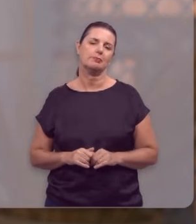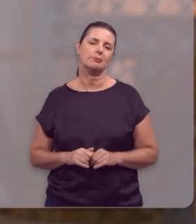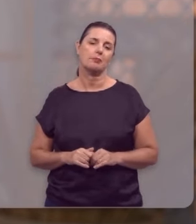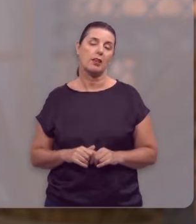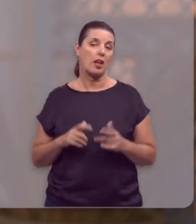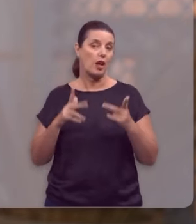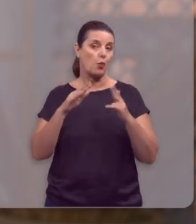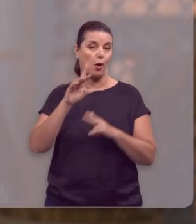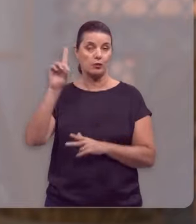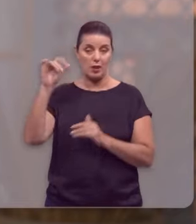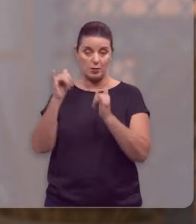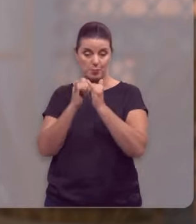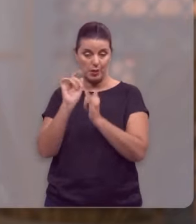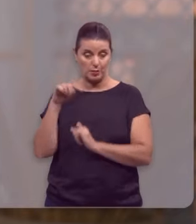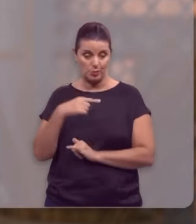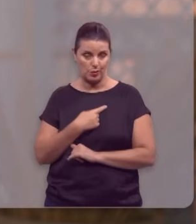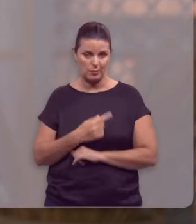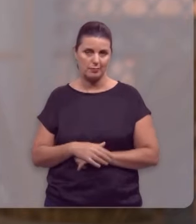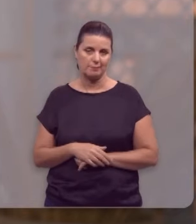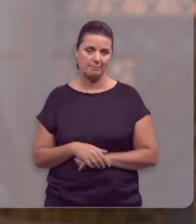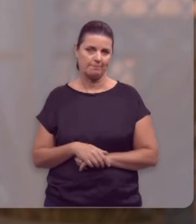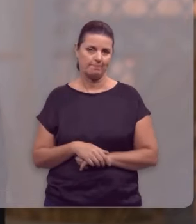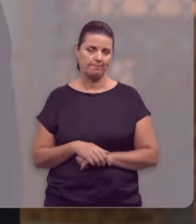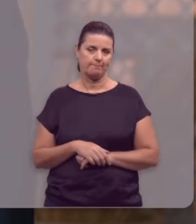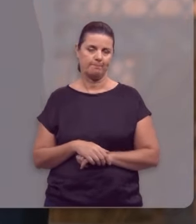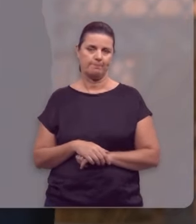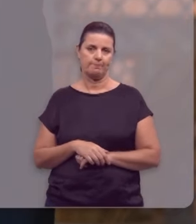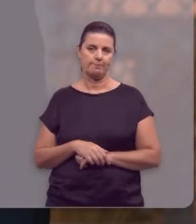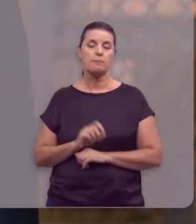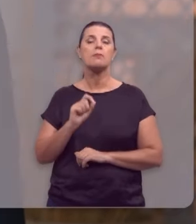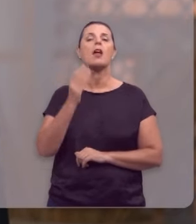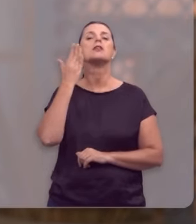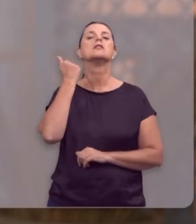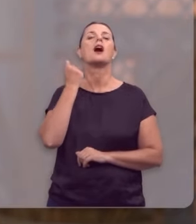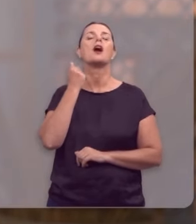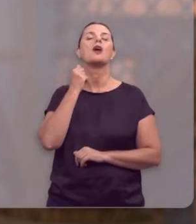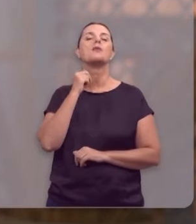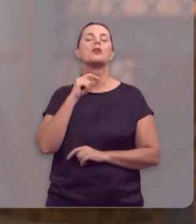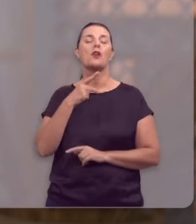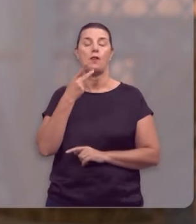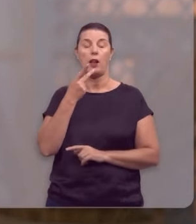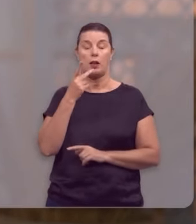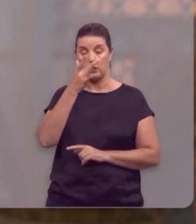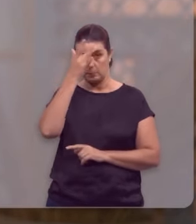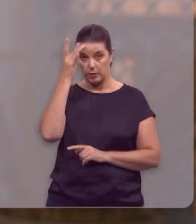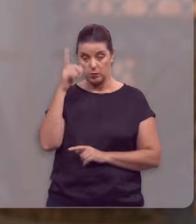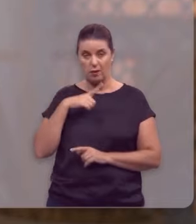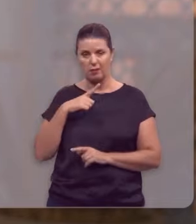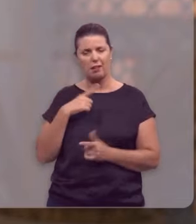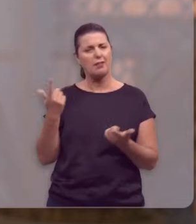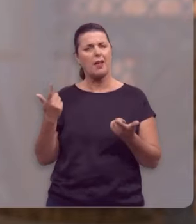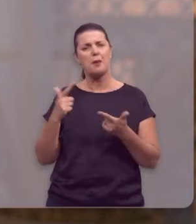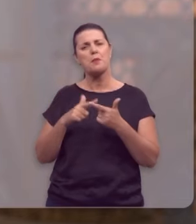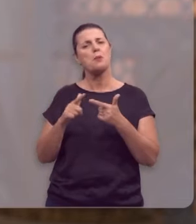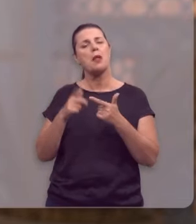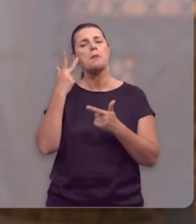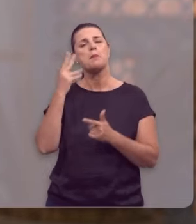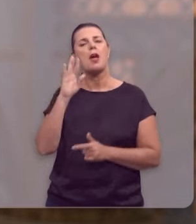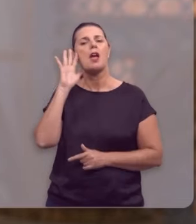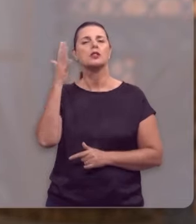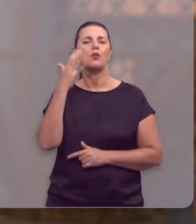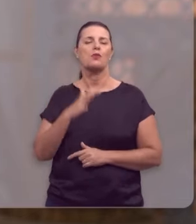Assim como Deus, em Cristo, perdoou você. Quem sabe eu estou falando aqui para a gente que tem algumas pendências para resolver.